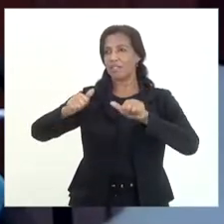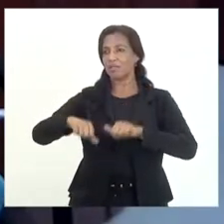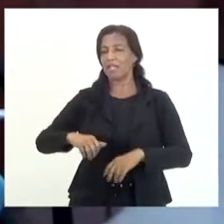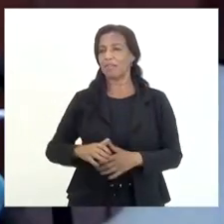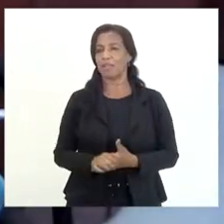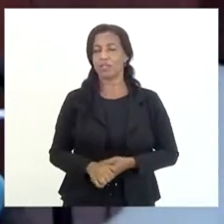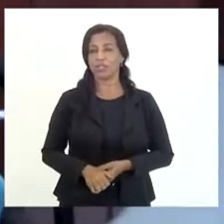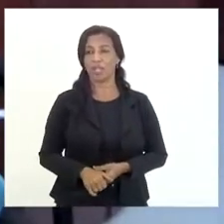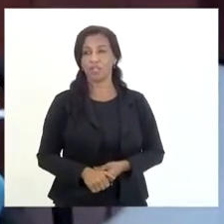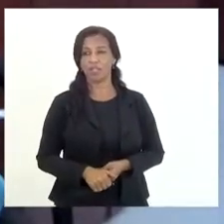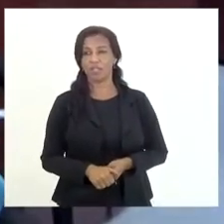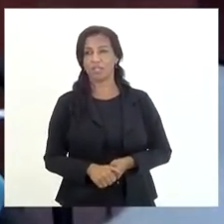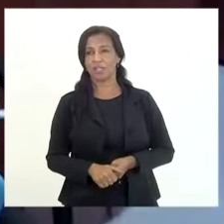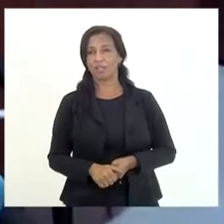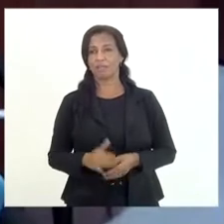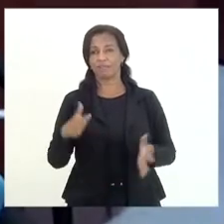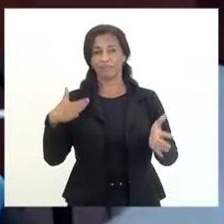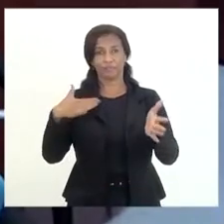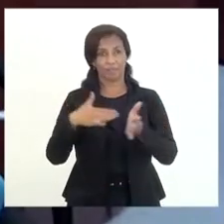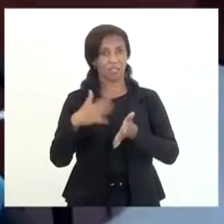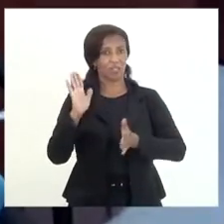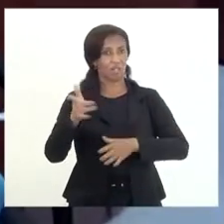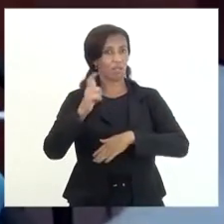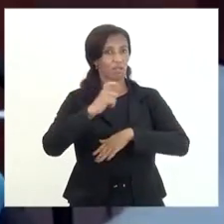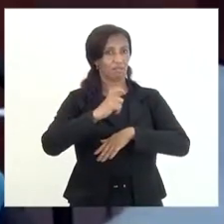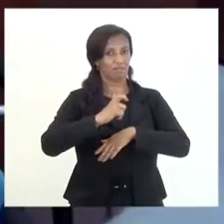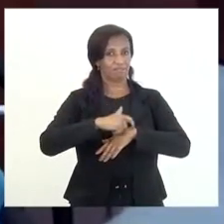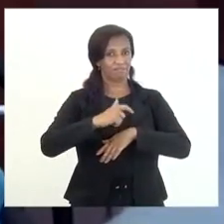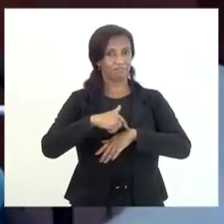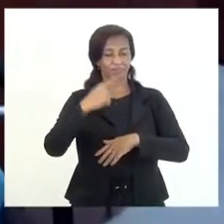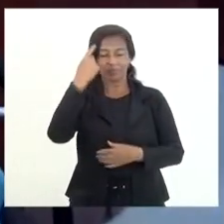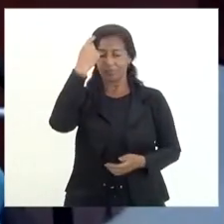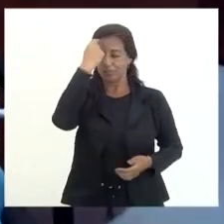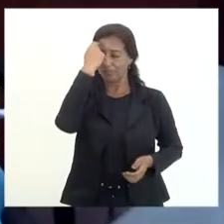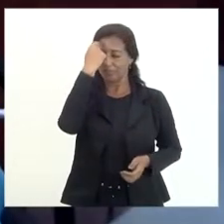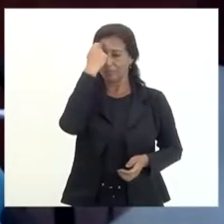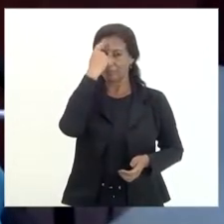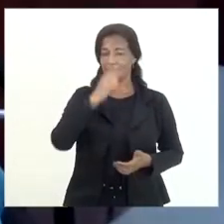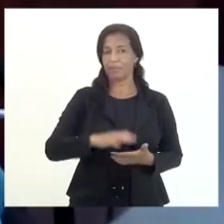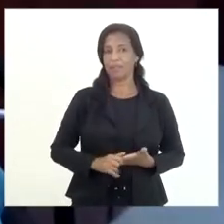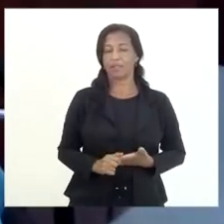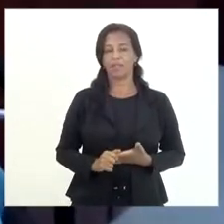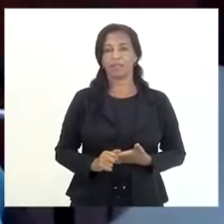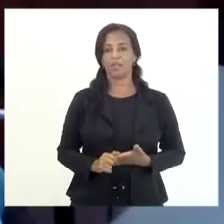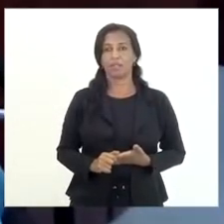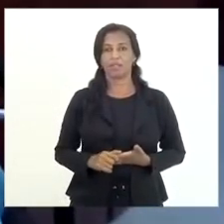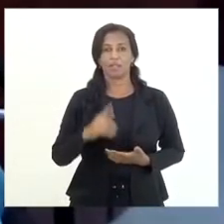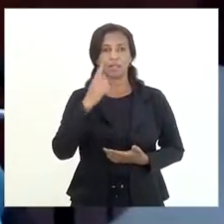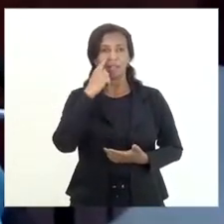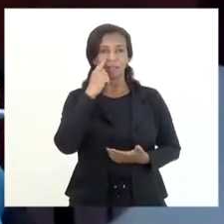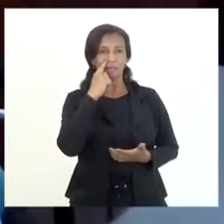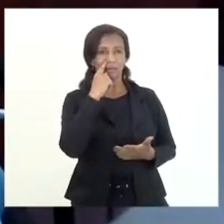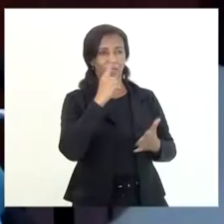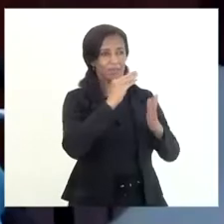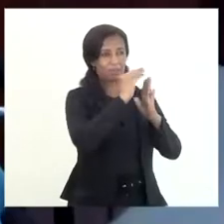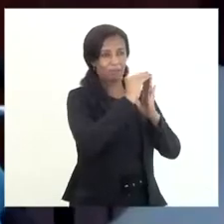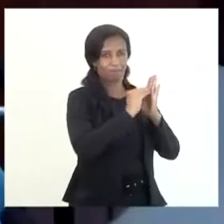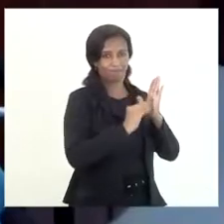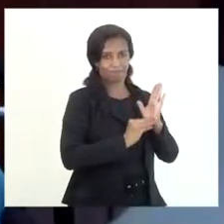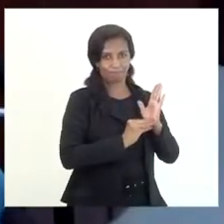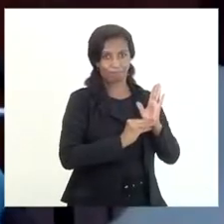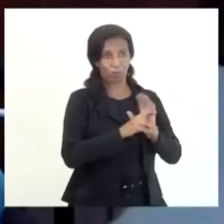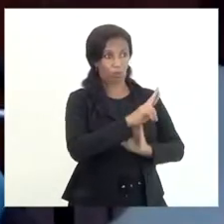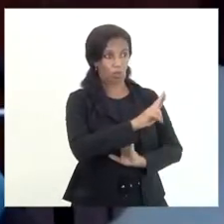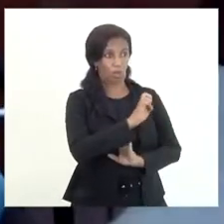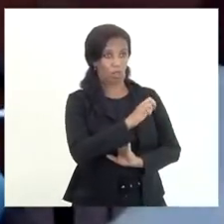até já está na hora da gente pensar em rever esses critérios do recuperável